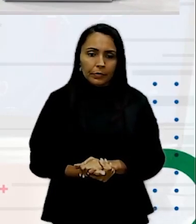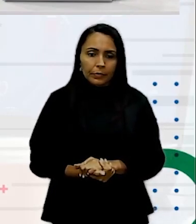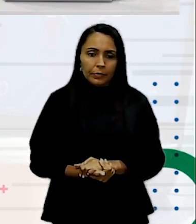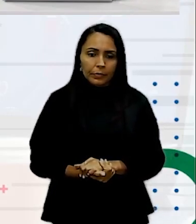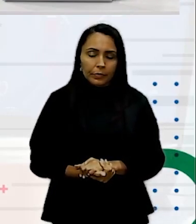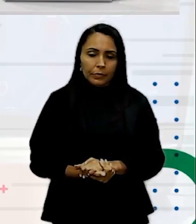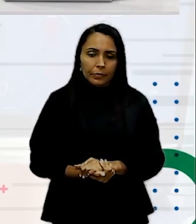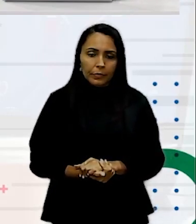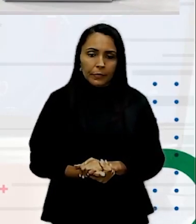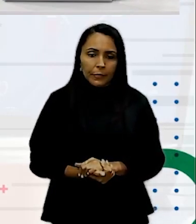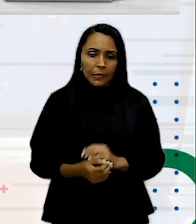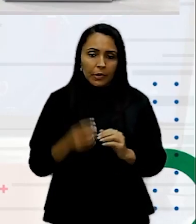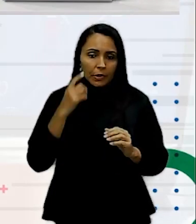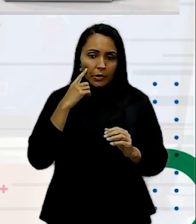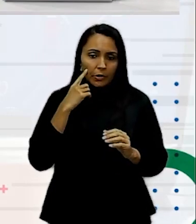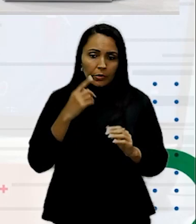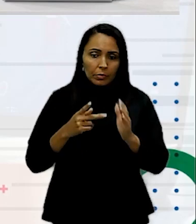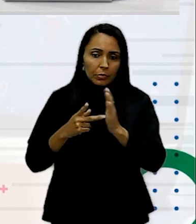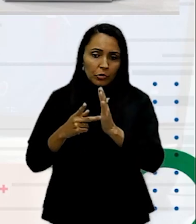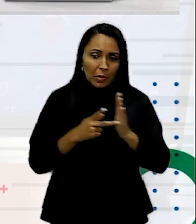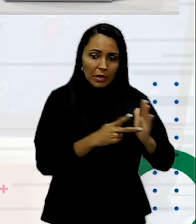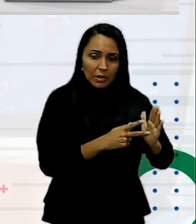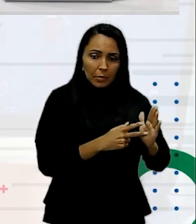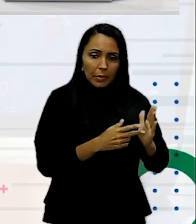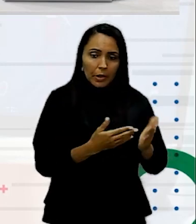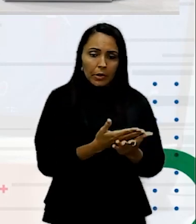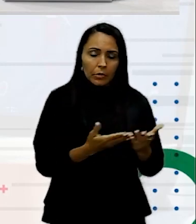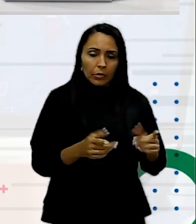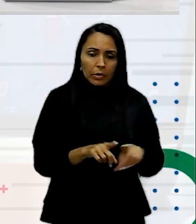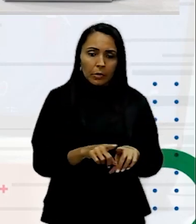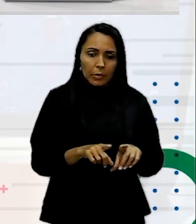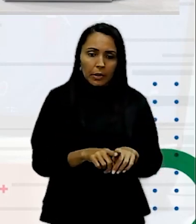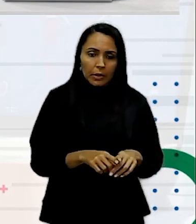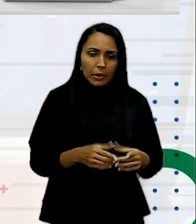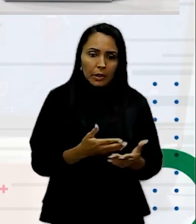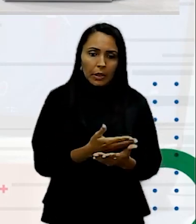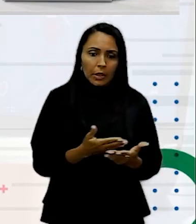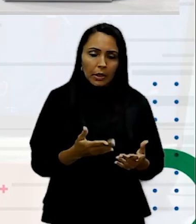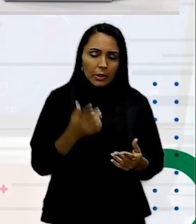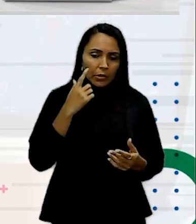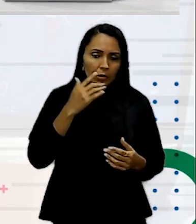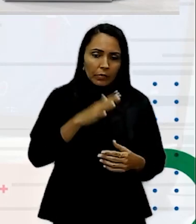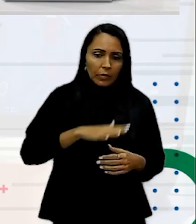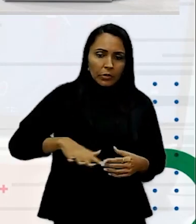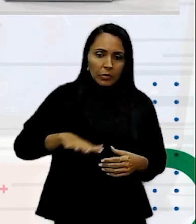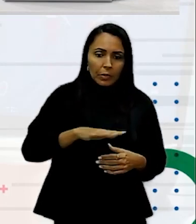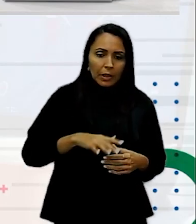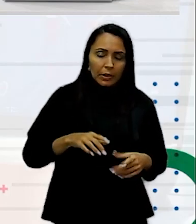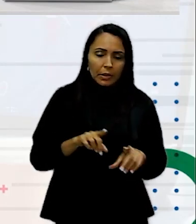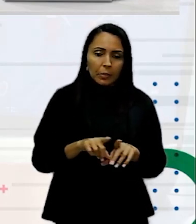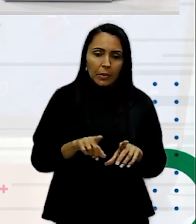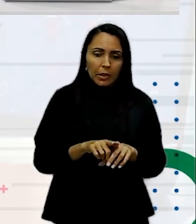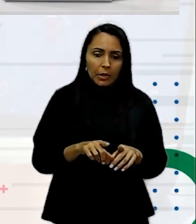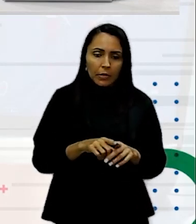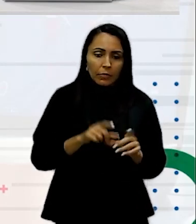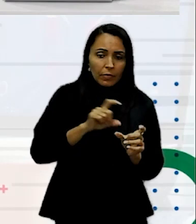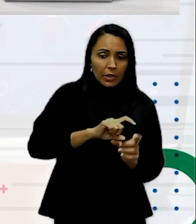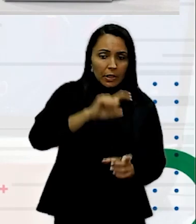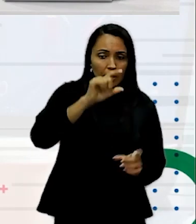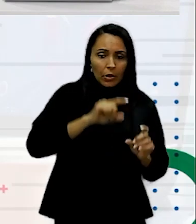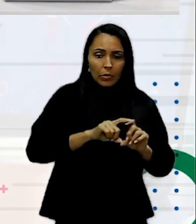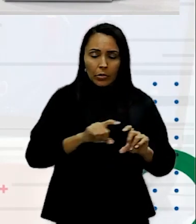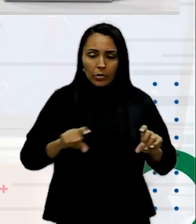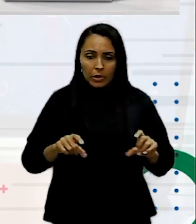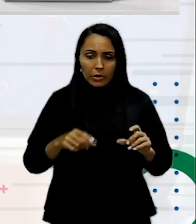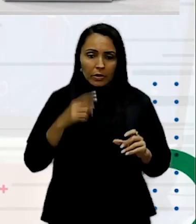Três Espaçamento O espaçamento ajuda A estabelecer O movimento óptico Vertical E ou horizontal É essencial Para